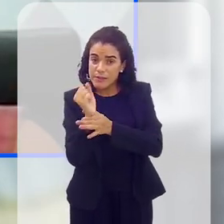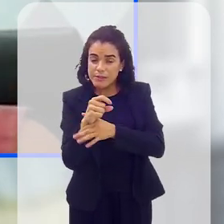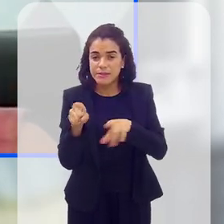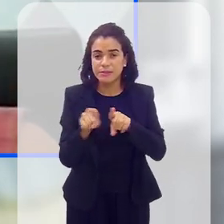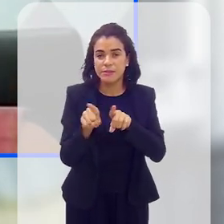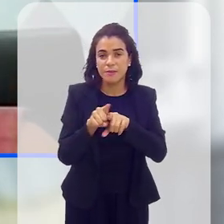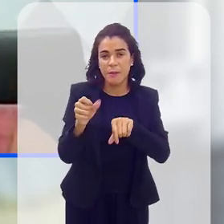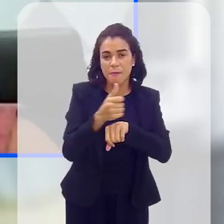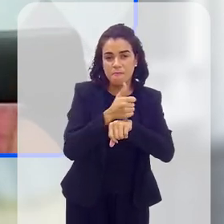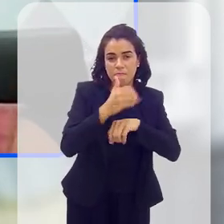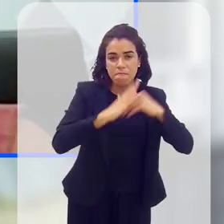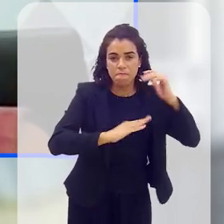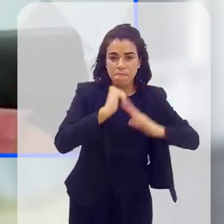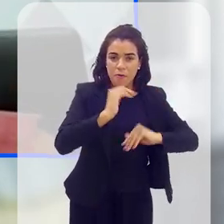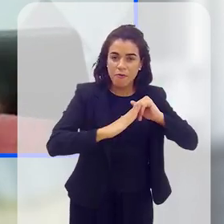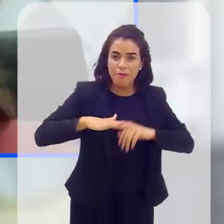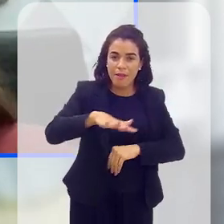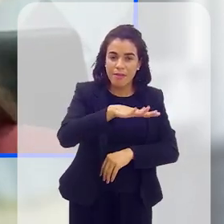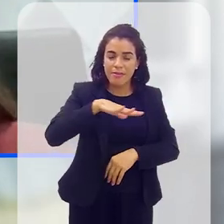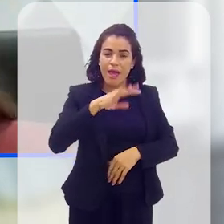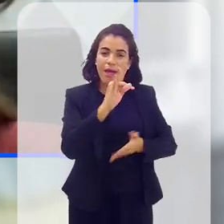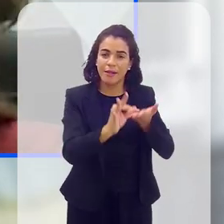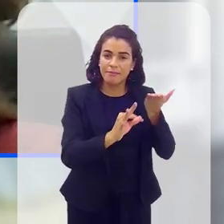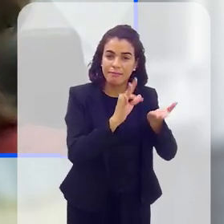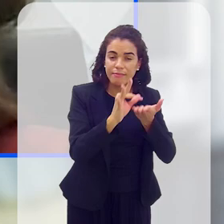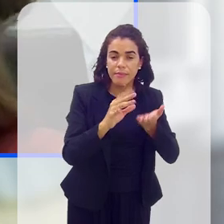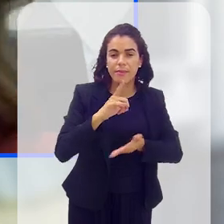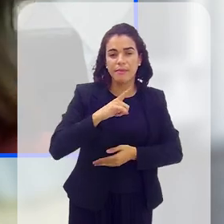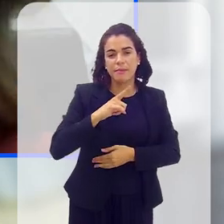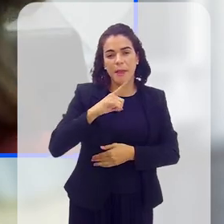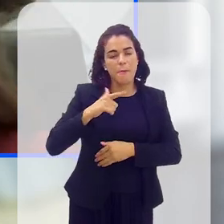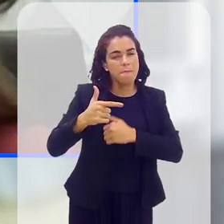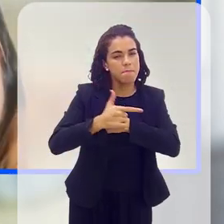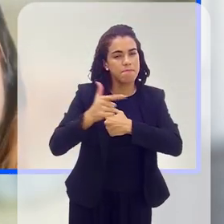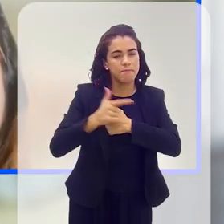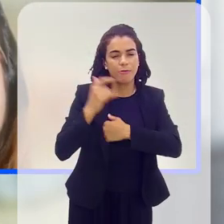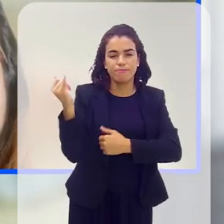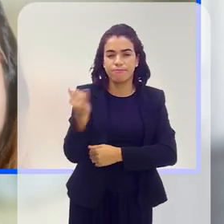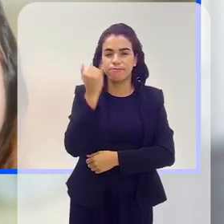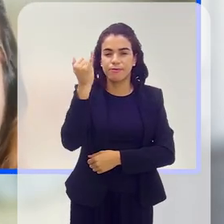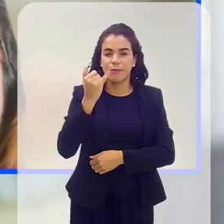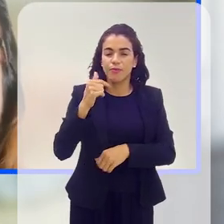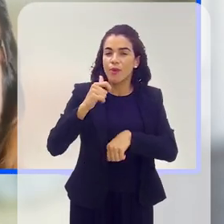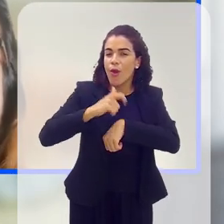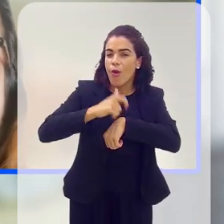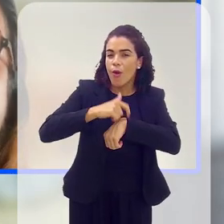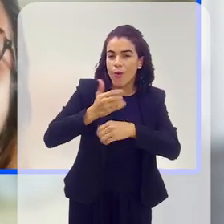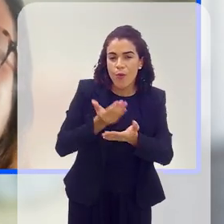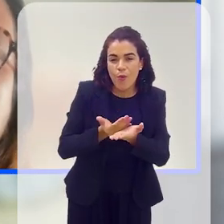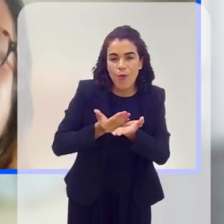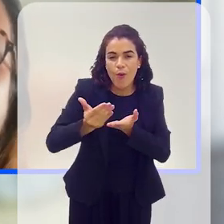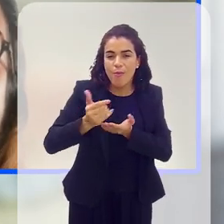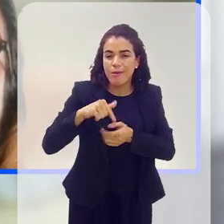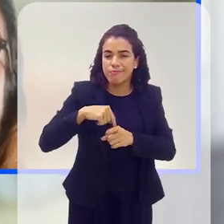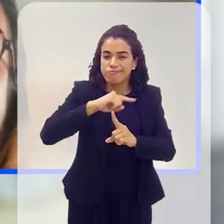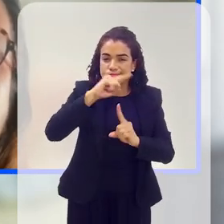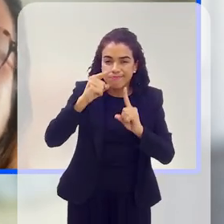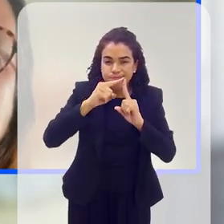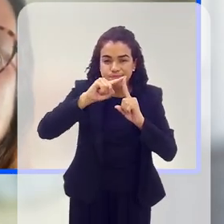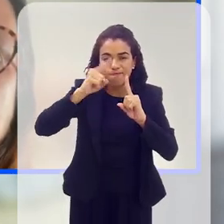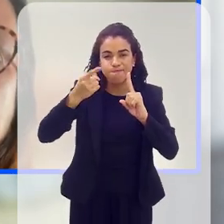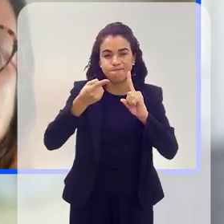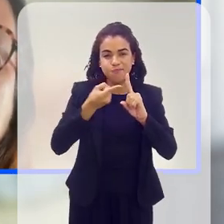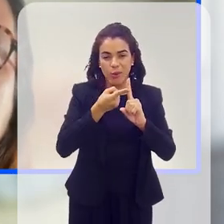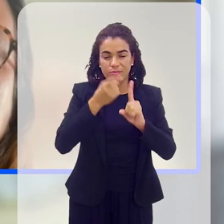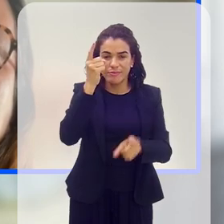profissionais das especialidades terapêuticas, ele tem um papel essencial desde o início da vida de indivíduos com o nenismo,